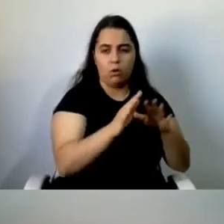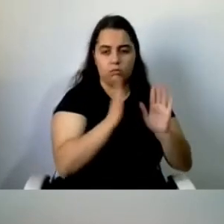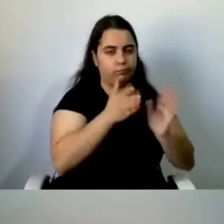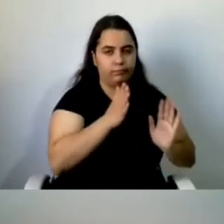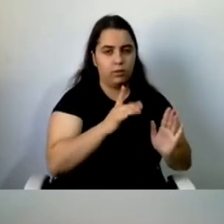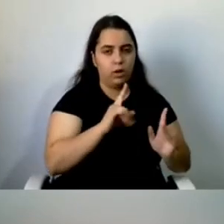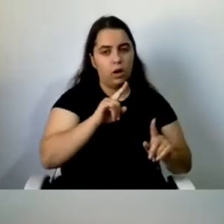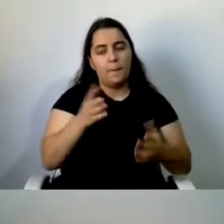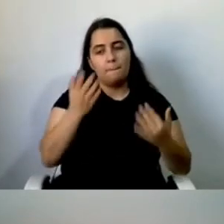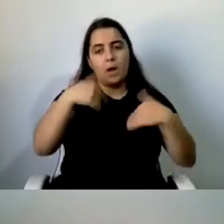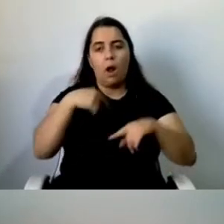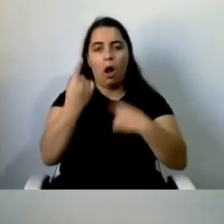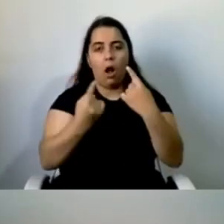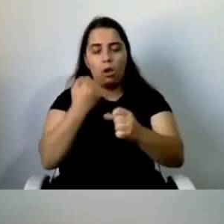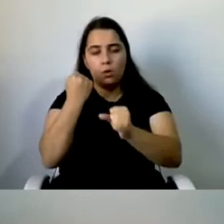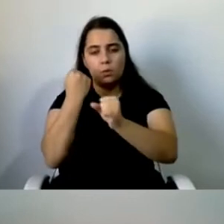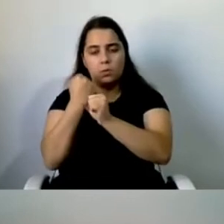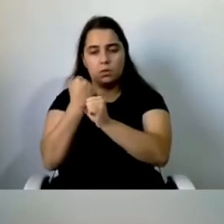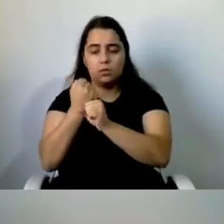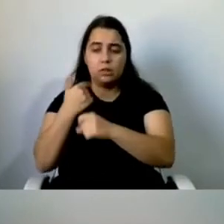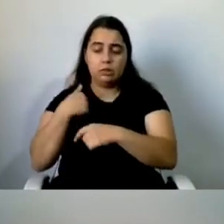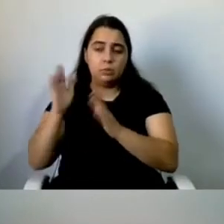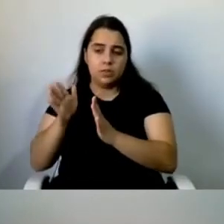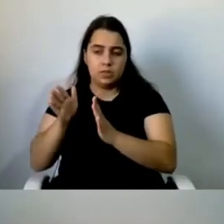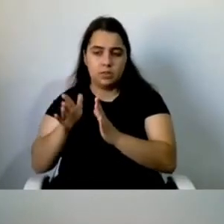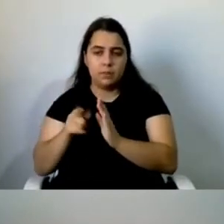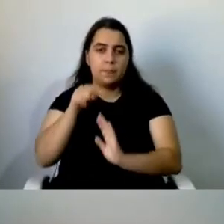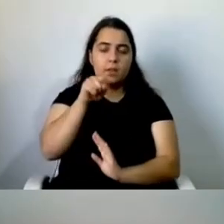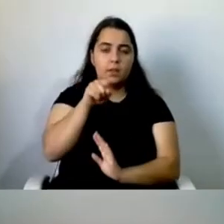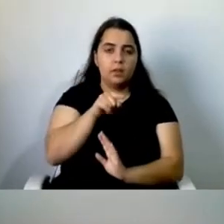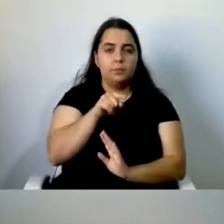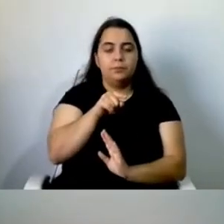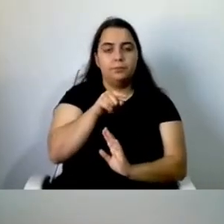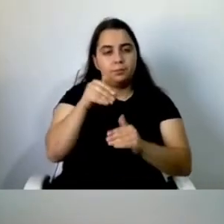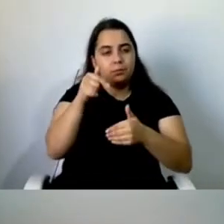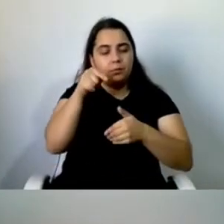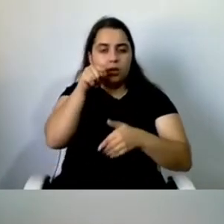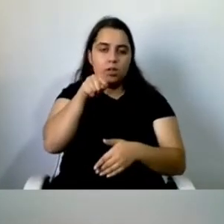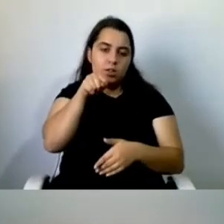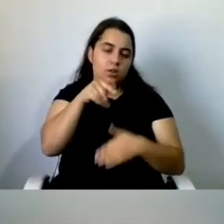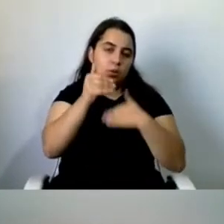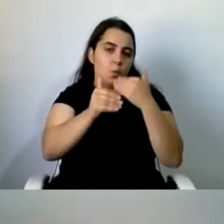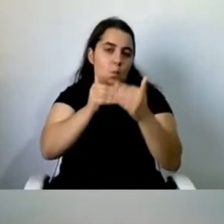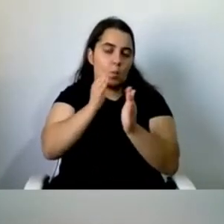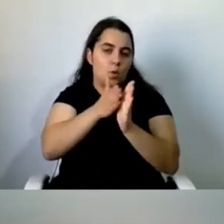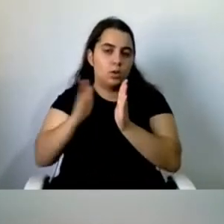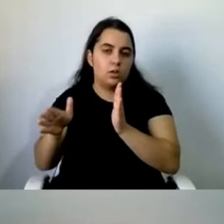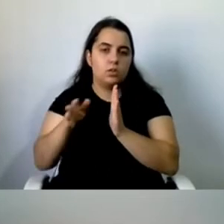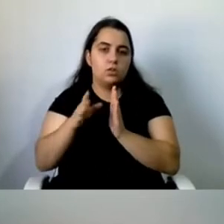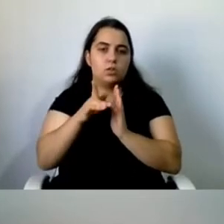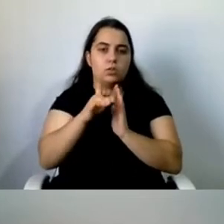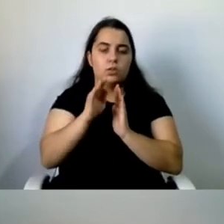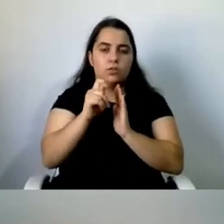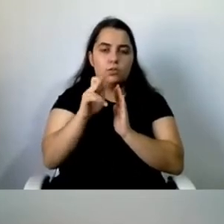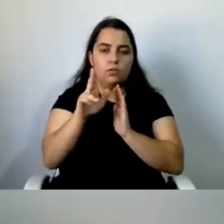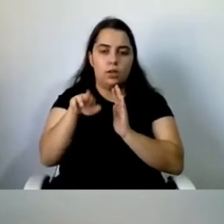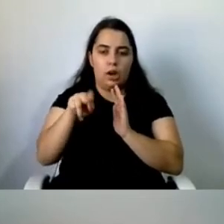o doutor Fernando Fontes já o referiu de manhã, a história,